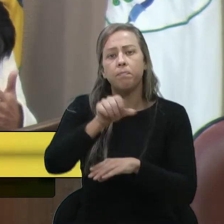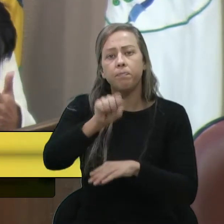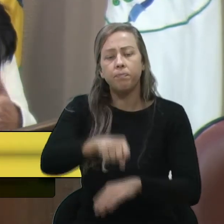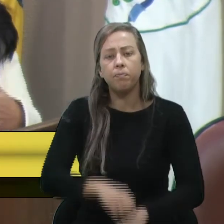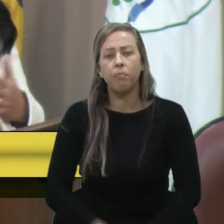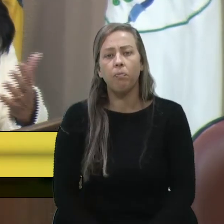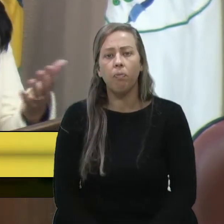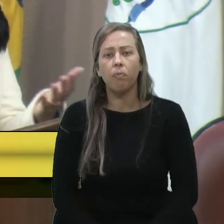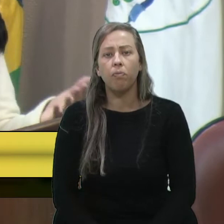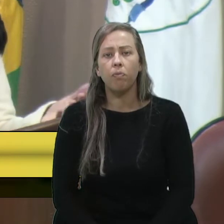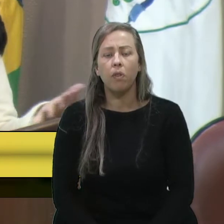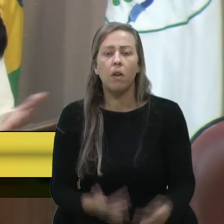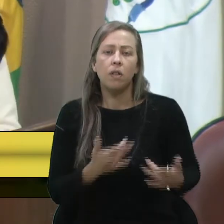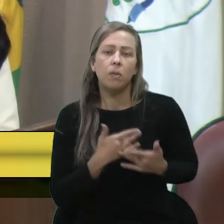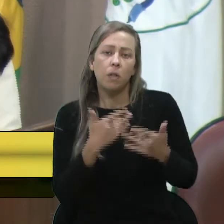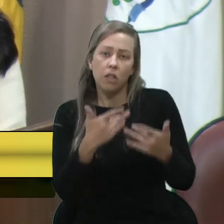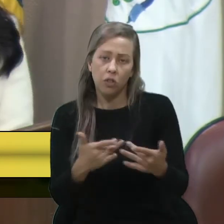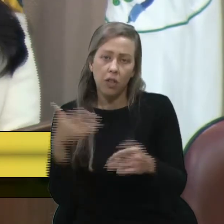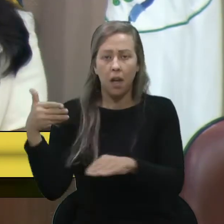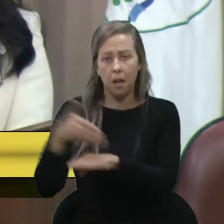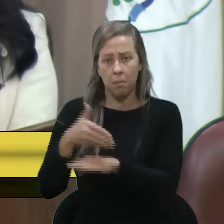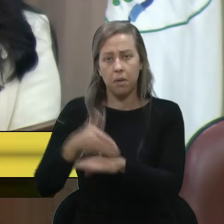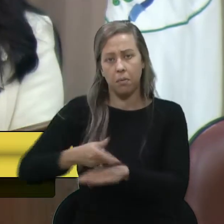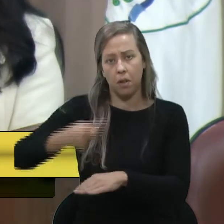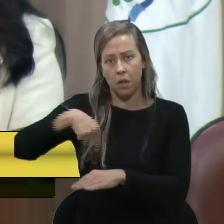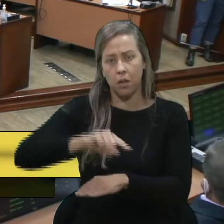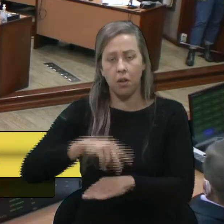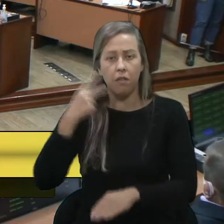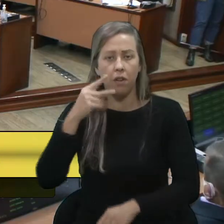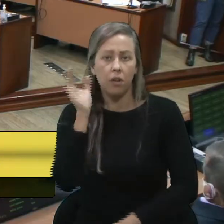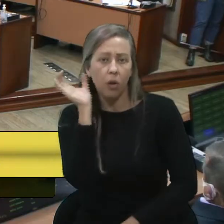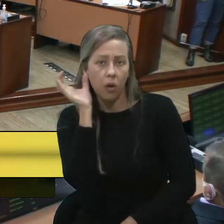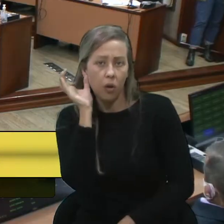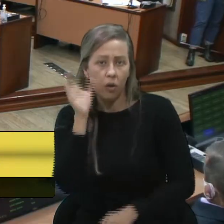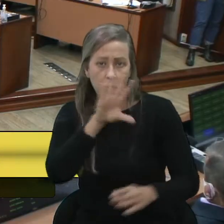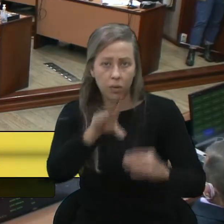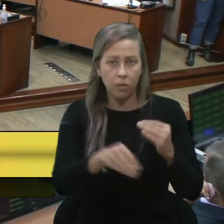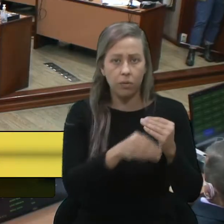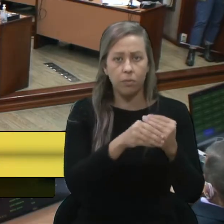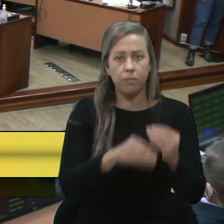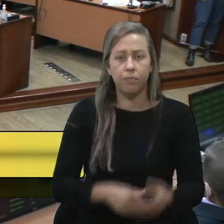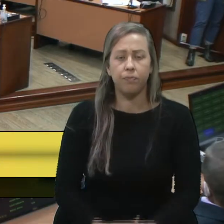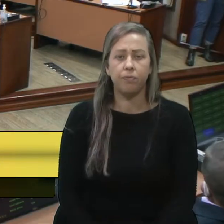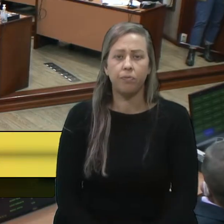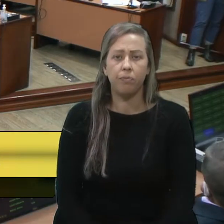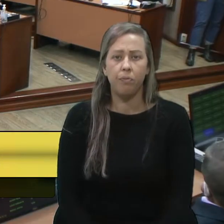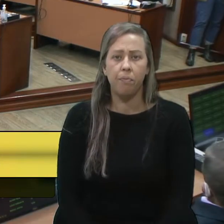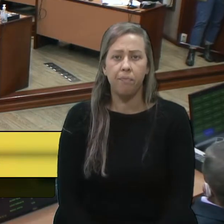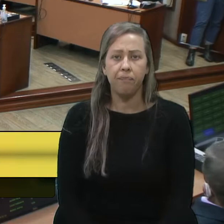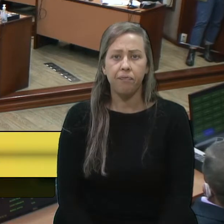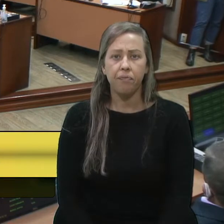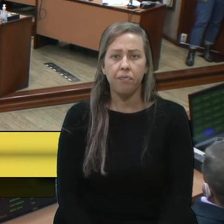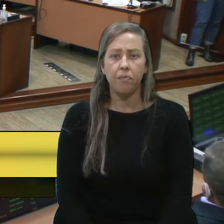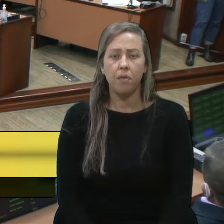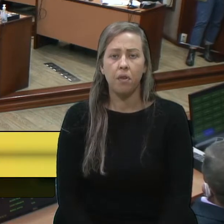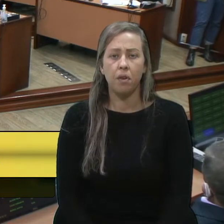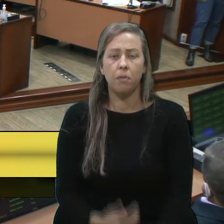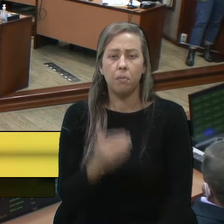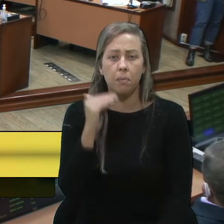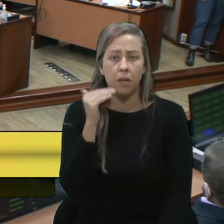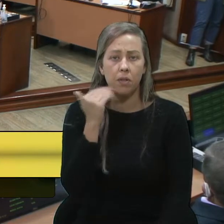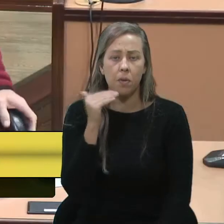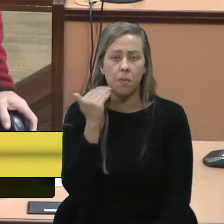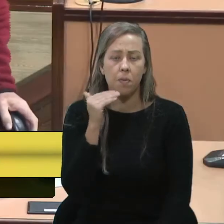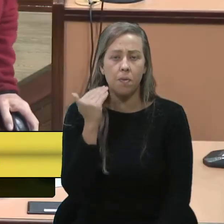e se disponibilizem a participar conosco. Vereador Cadori. Quando possível, uma parte, vereadora. Importante esse tema, Marisol, e já